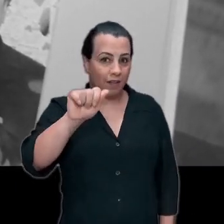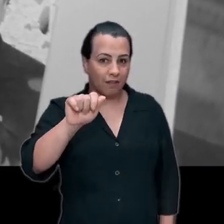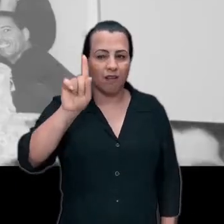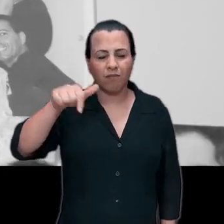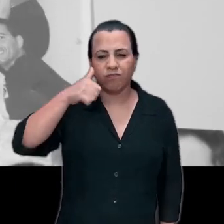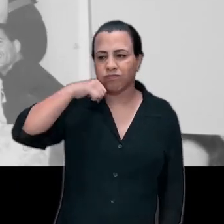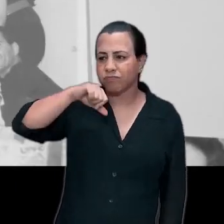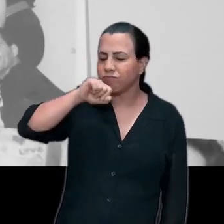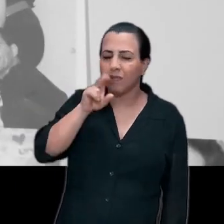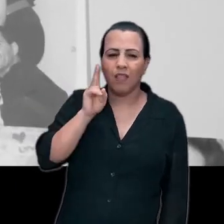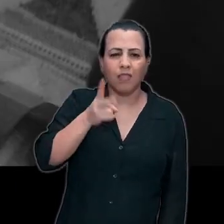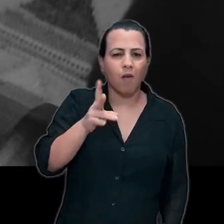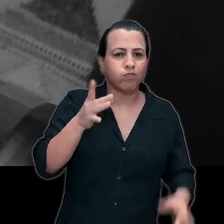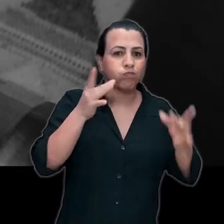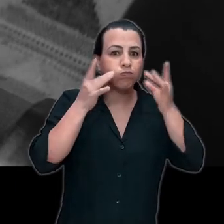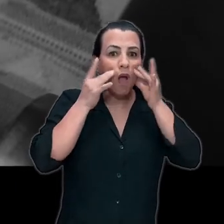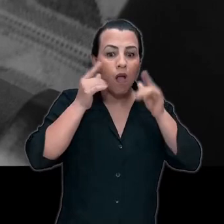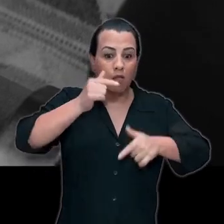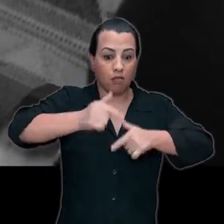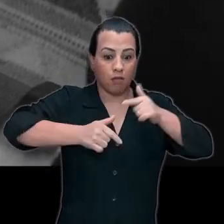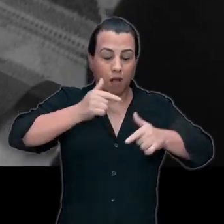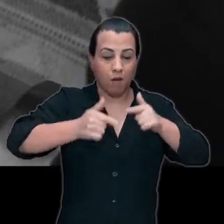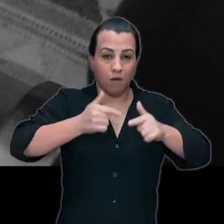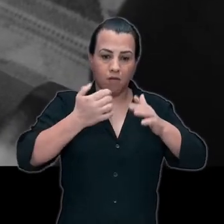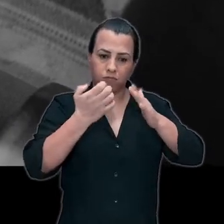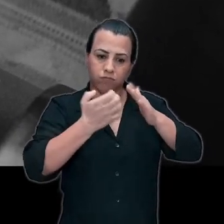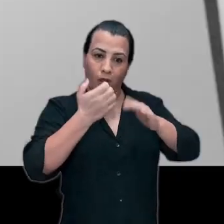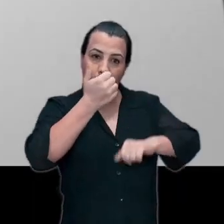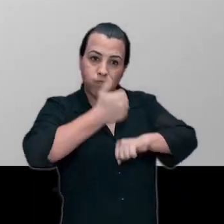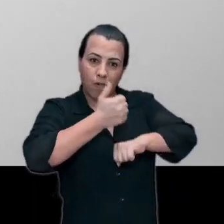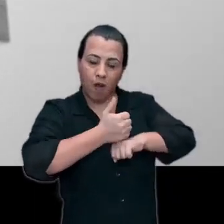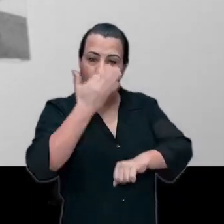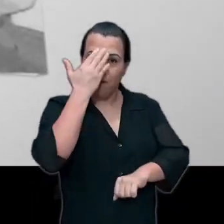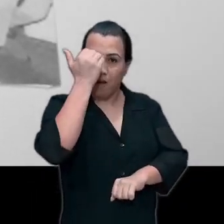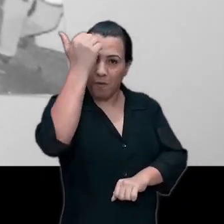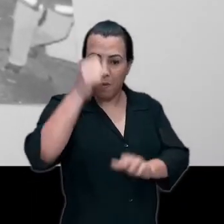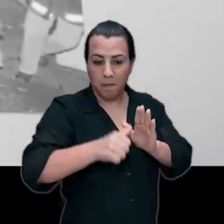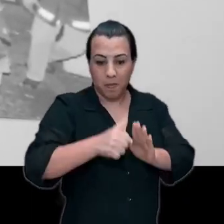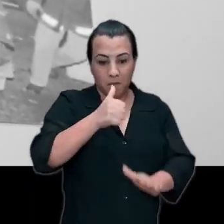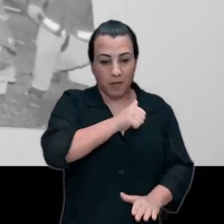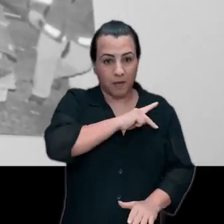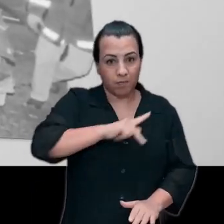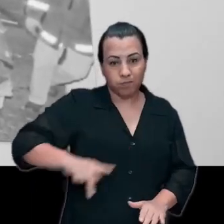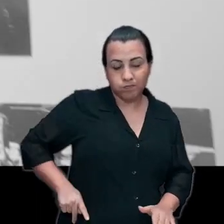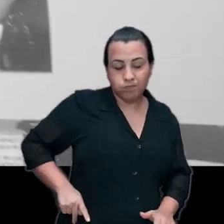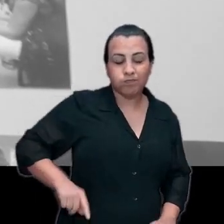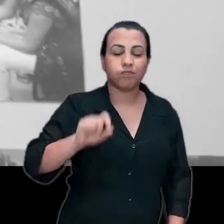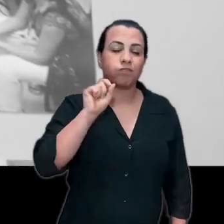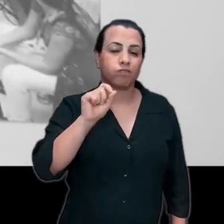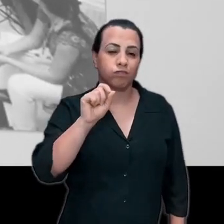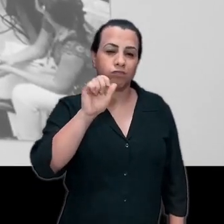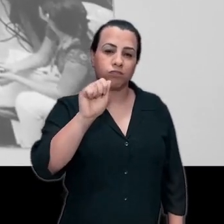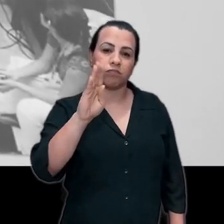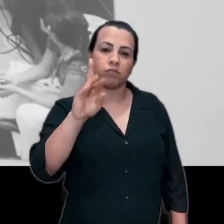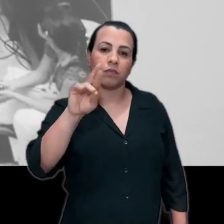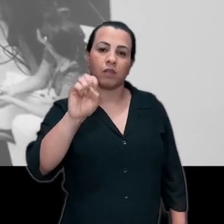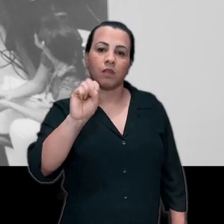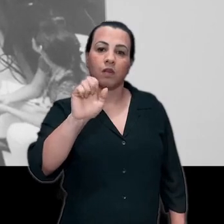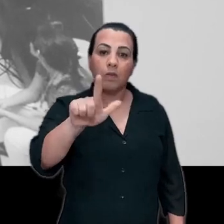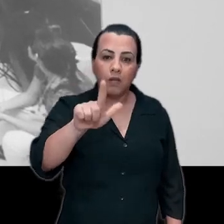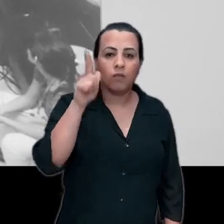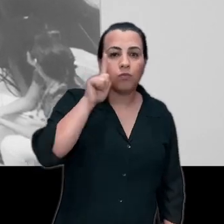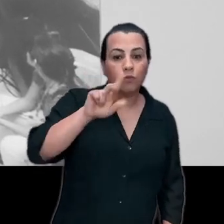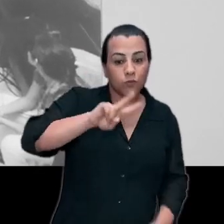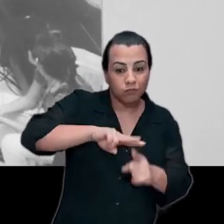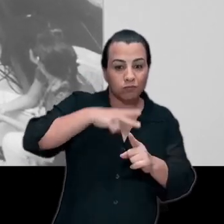trabalhei por mais de 30 anos. Quando tudo aquilo aconteceu e mais nada parecia possível, Deus me mostrou que eu poderia